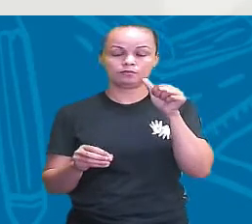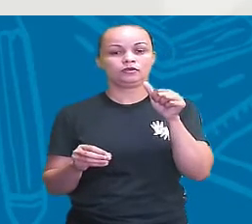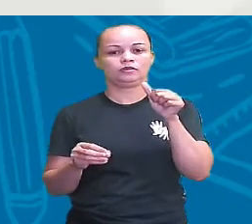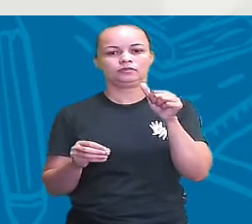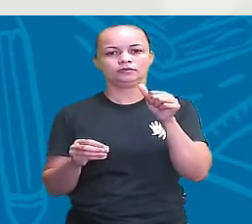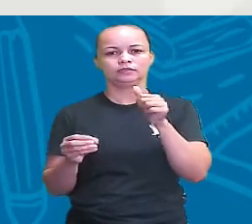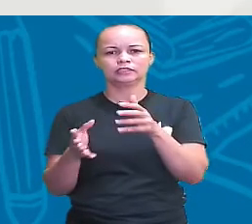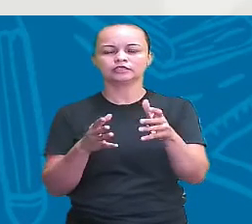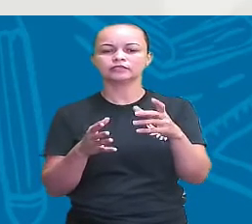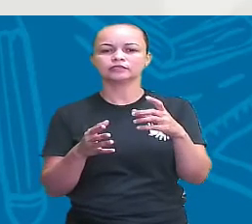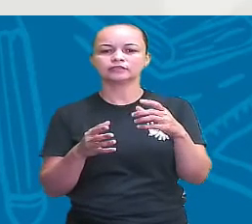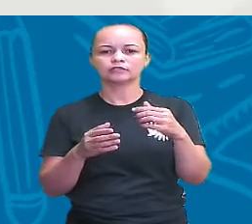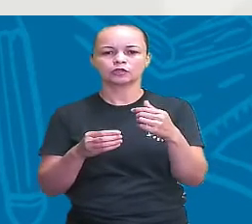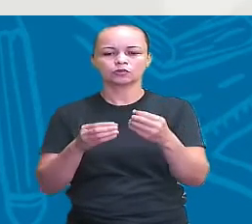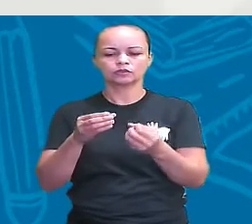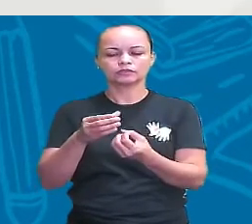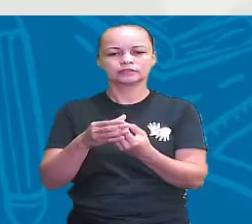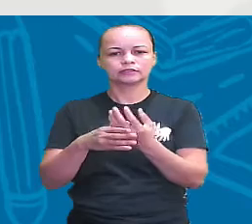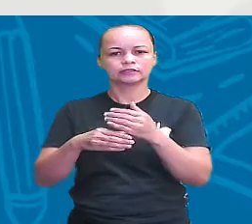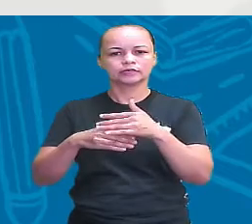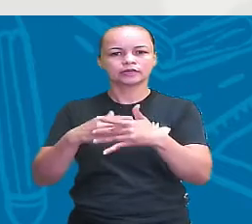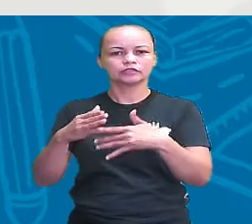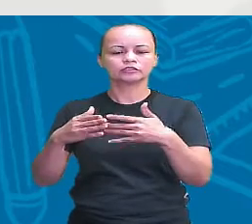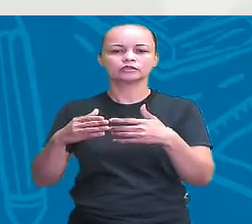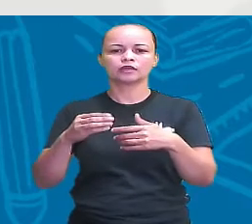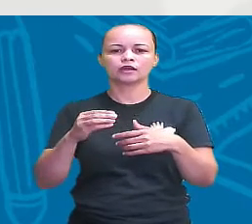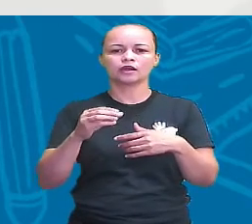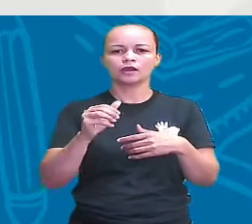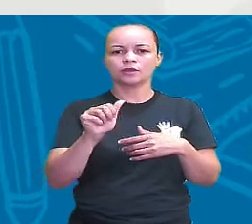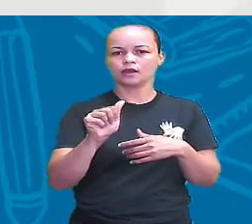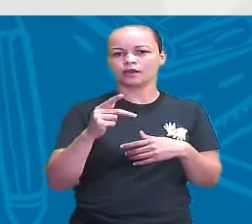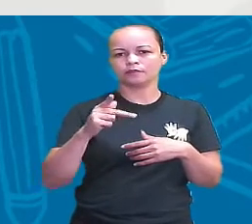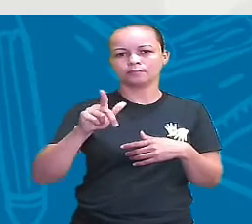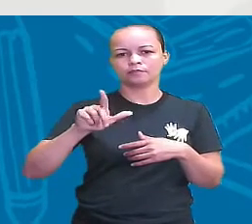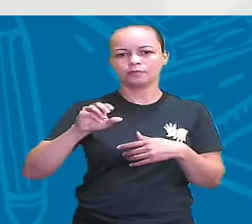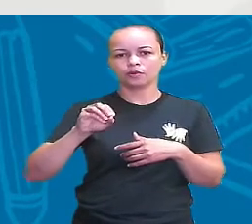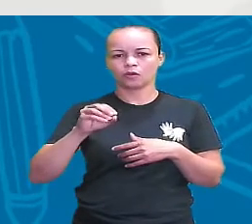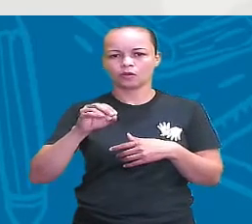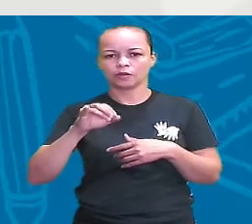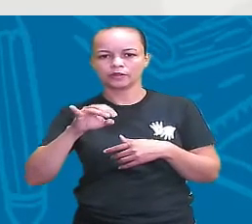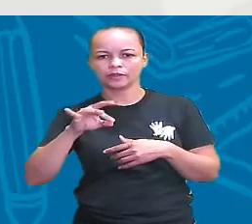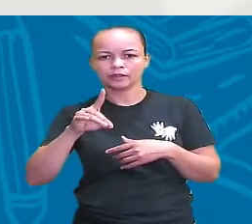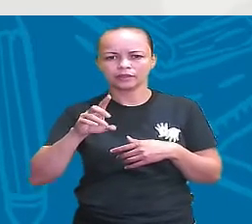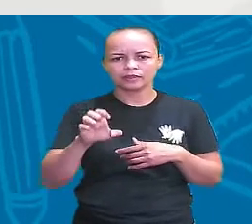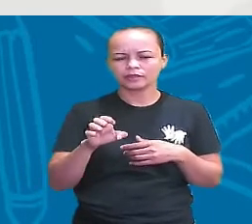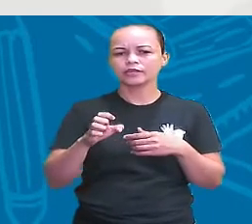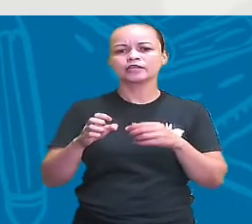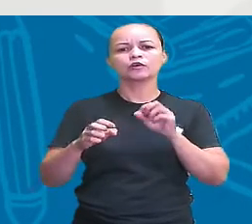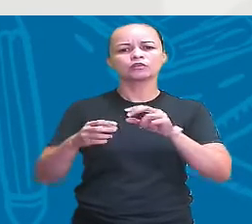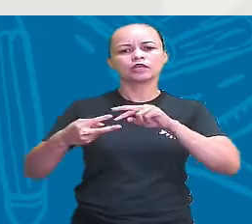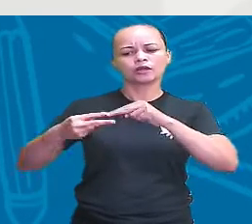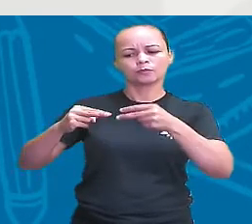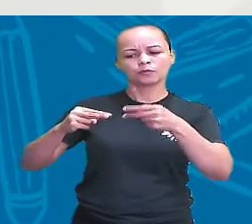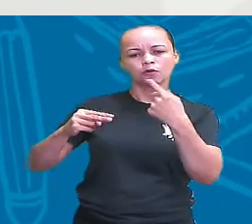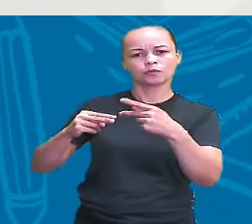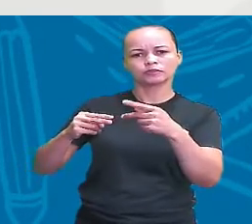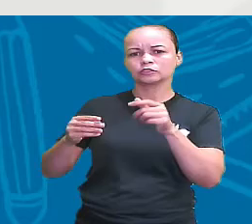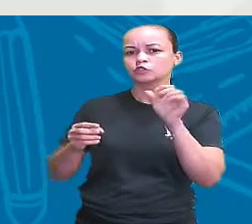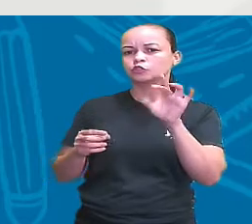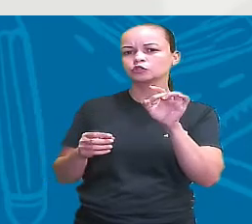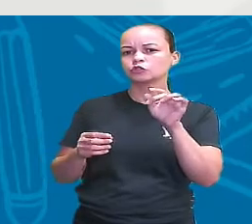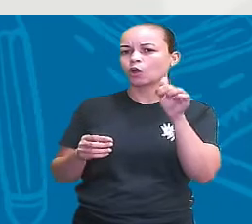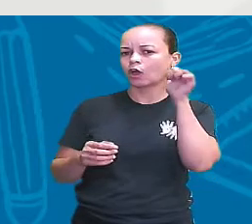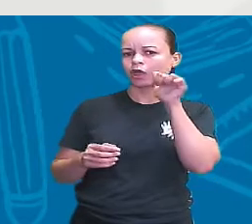gerar seres que serão haploides, que terão metade da sua carga cromossômica, que só é dor da mãe, só é dor da mãezinha.